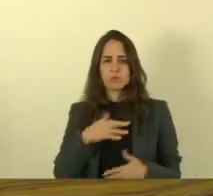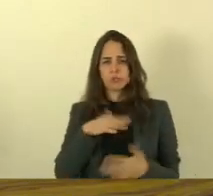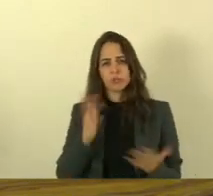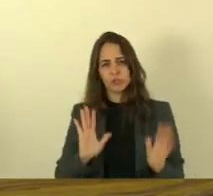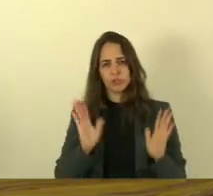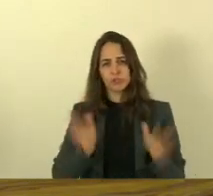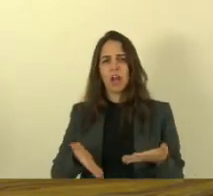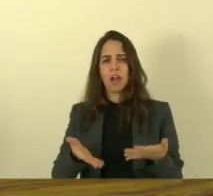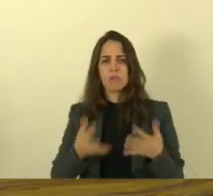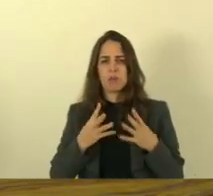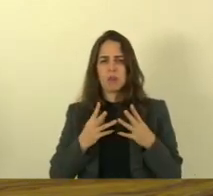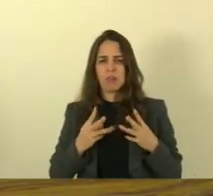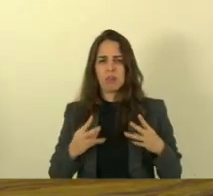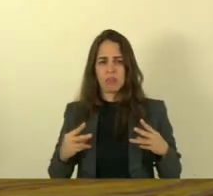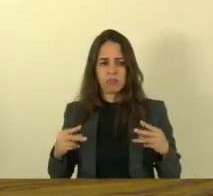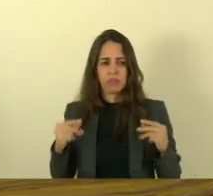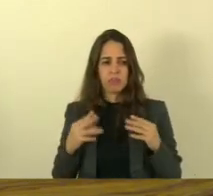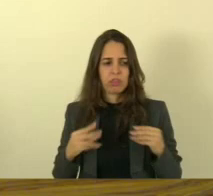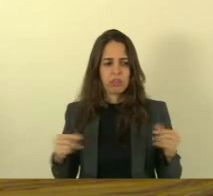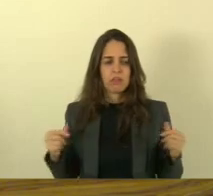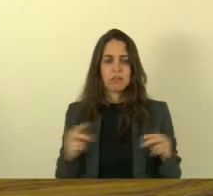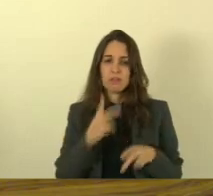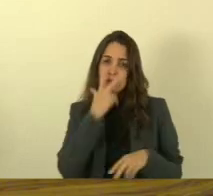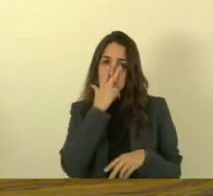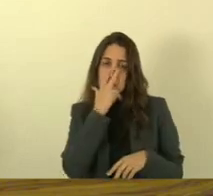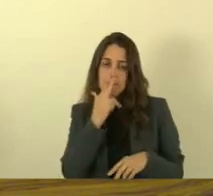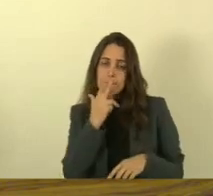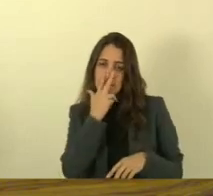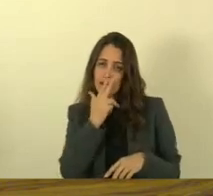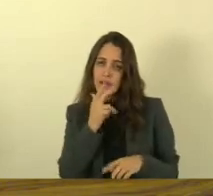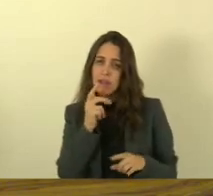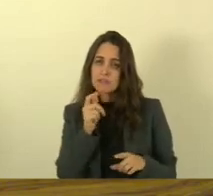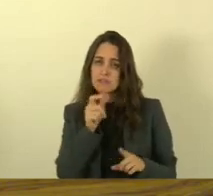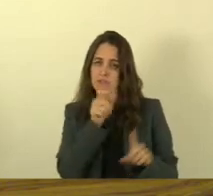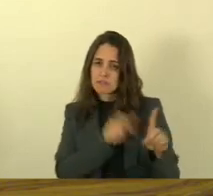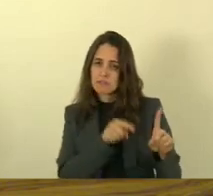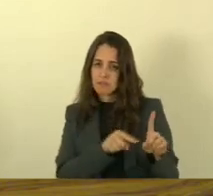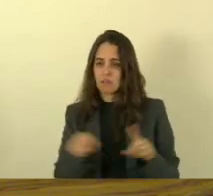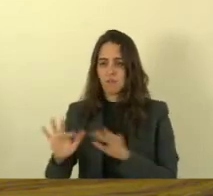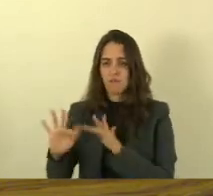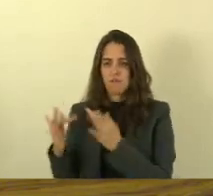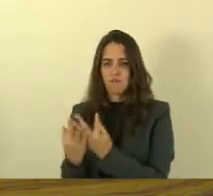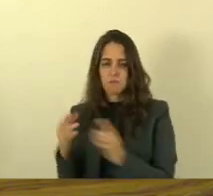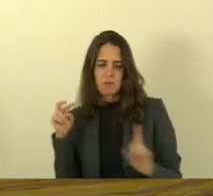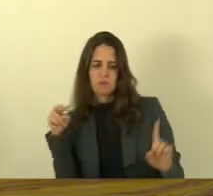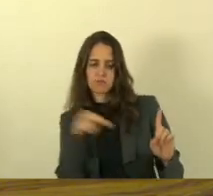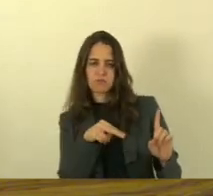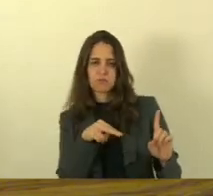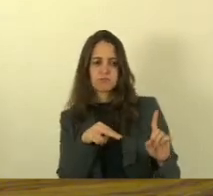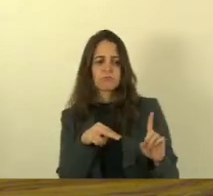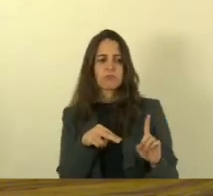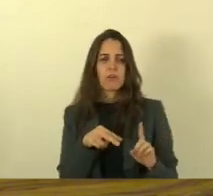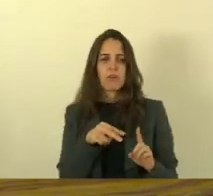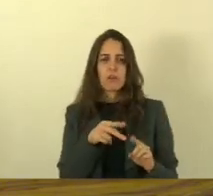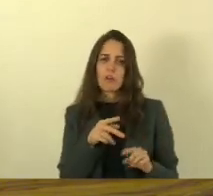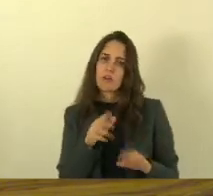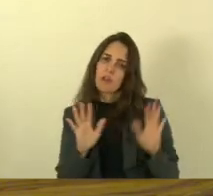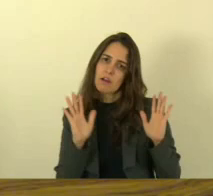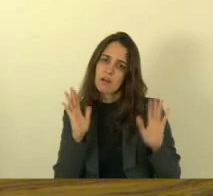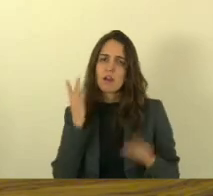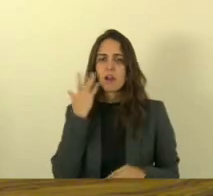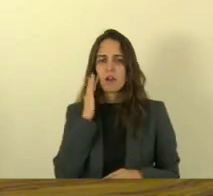de decomposição mas presume-se a família presume que seja o ente